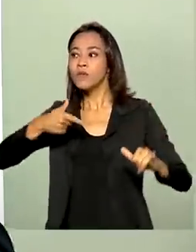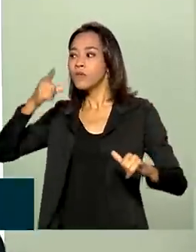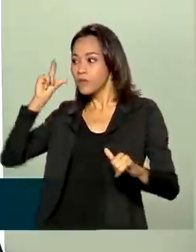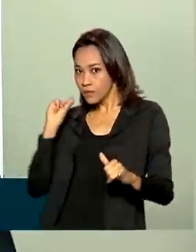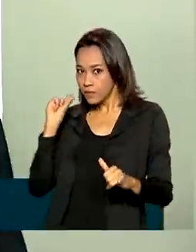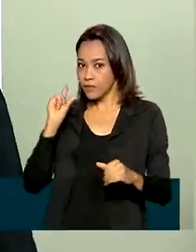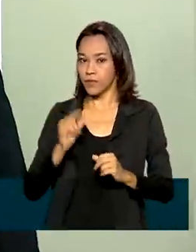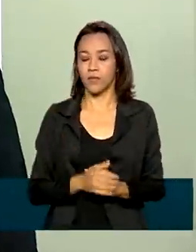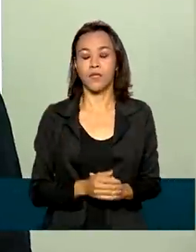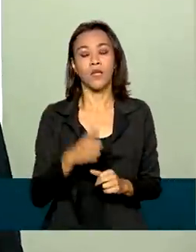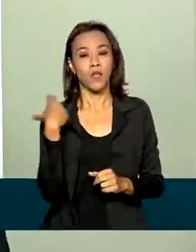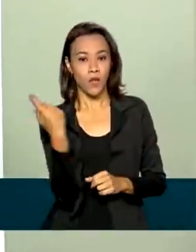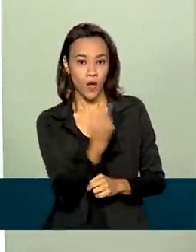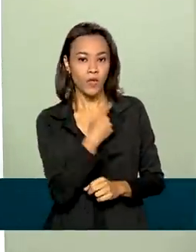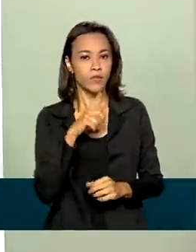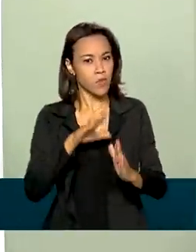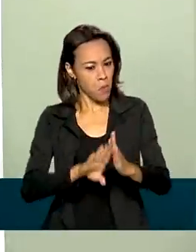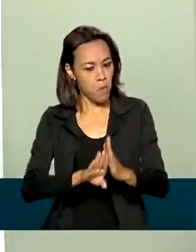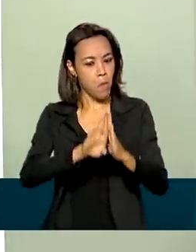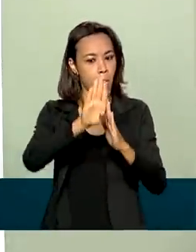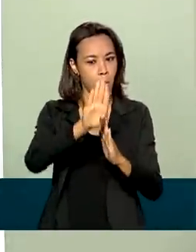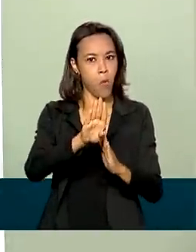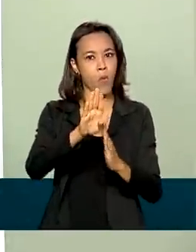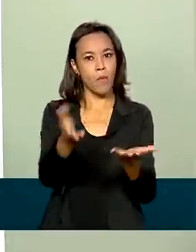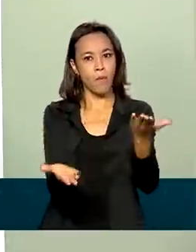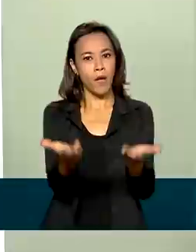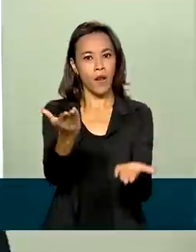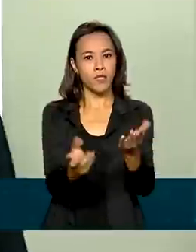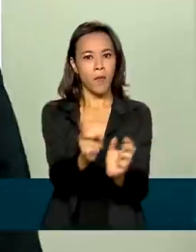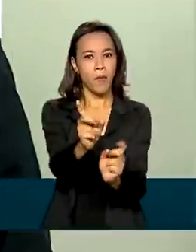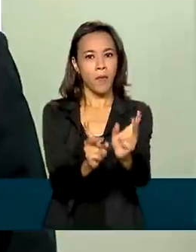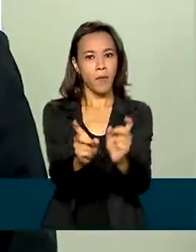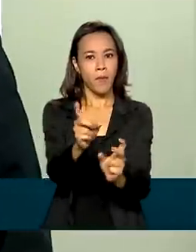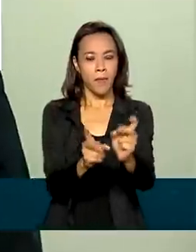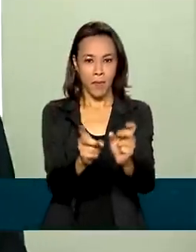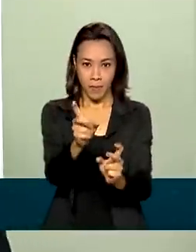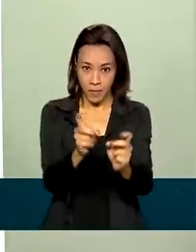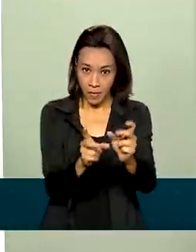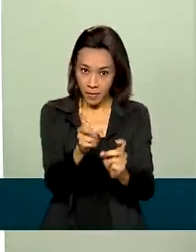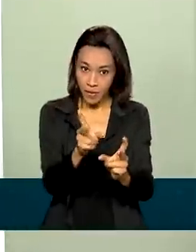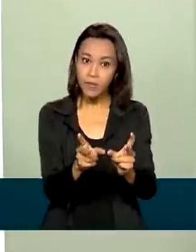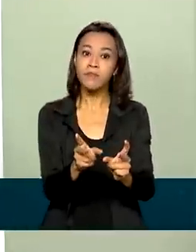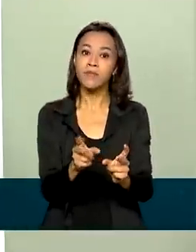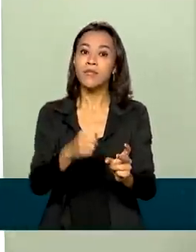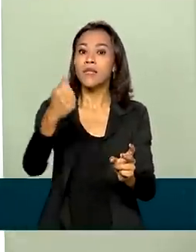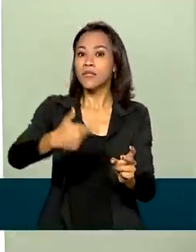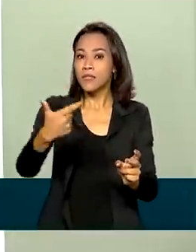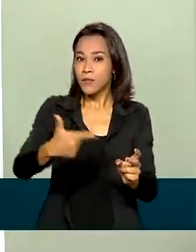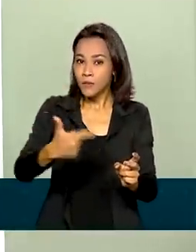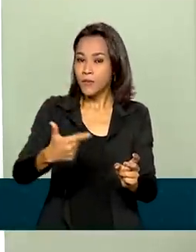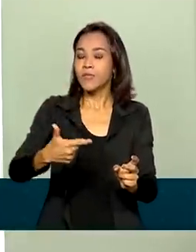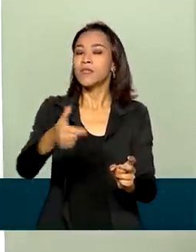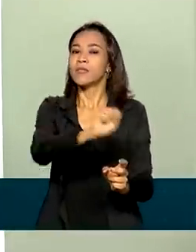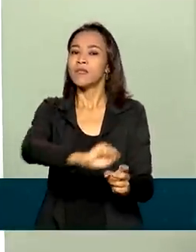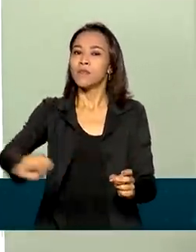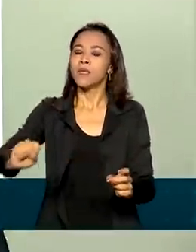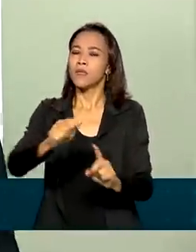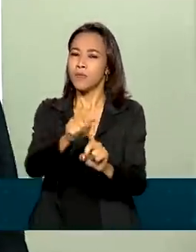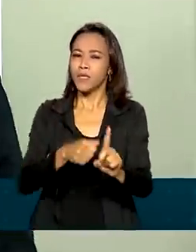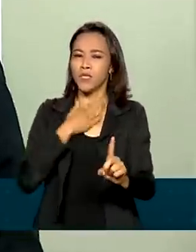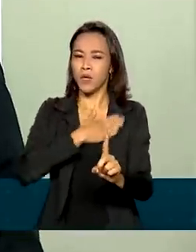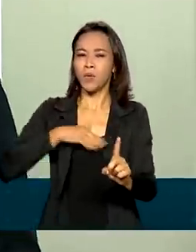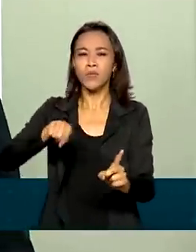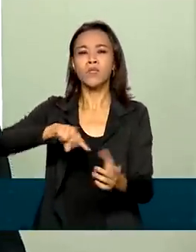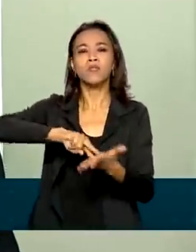um superávit da balança comercial de 3,5 bilhões de dólares até a segunda semana de agosto, o que representa um aumento de quase